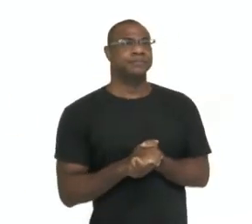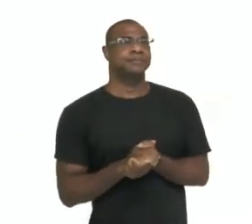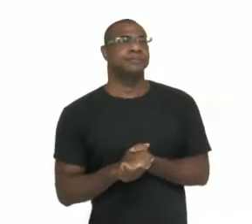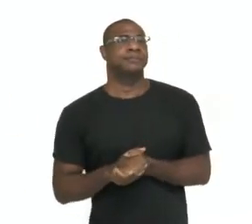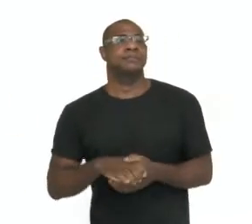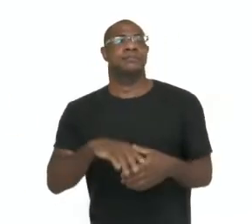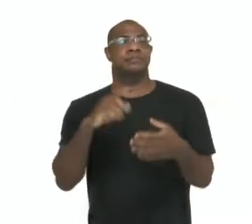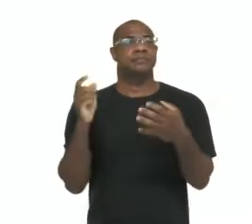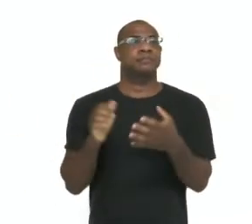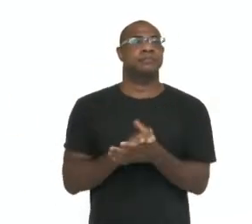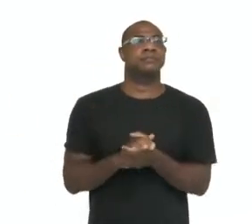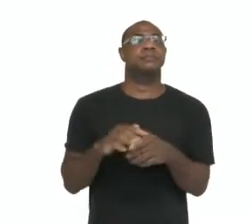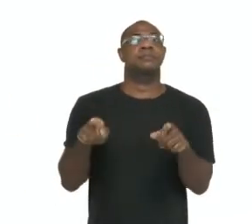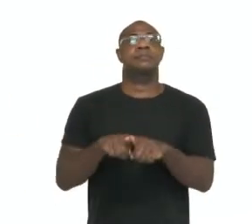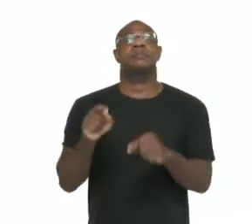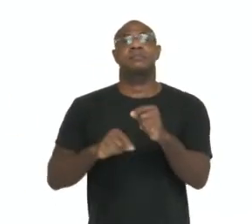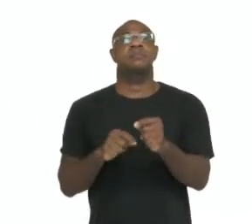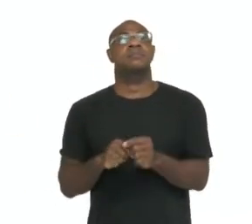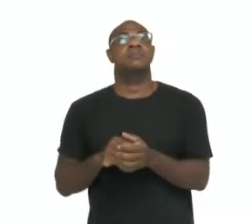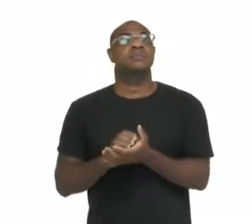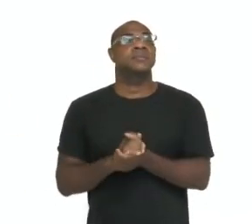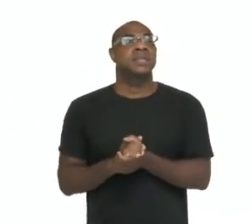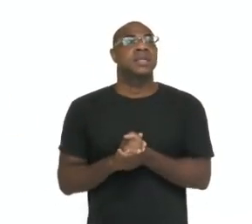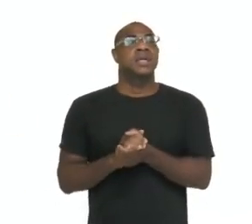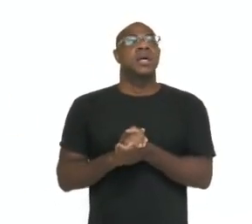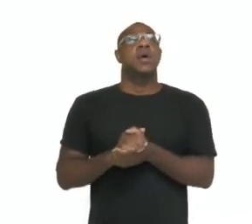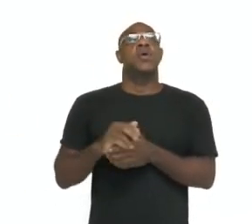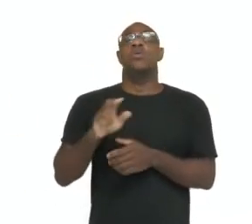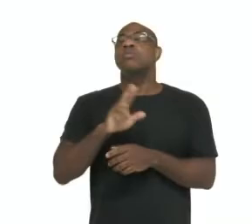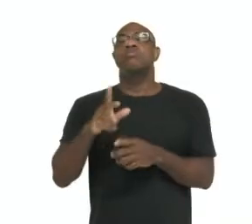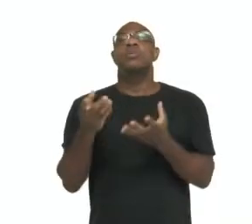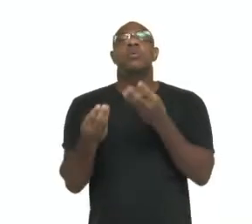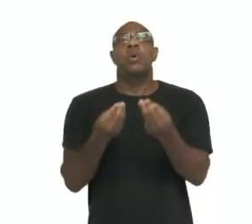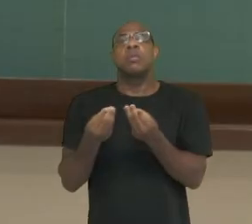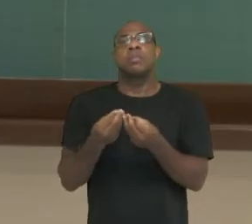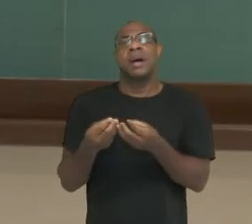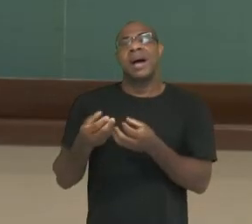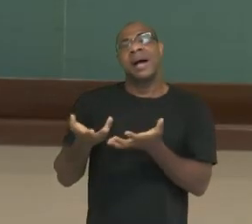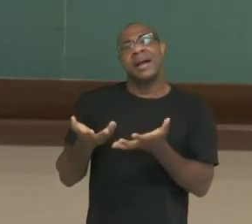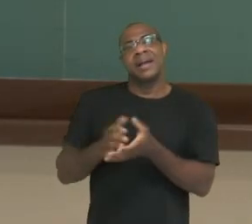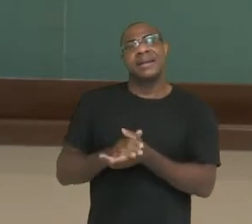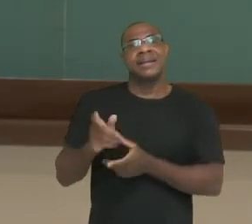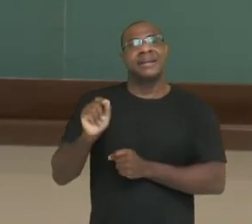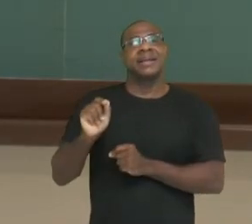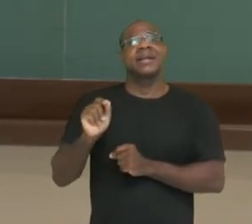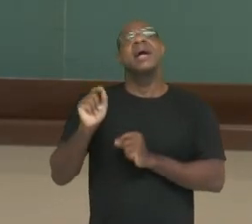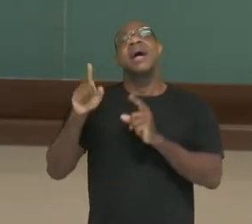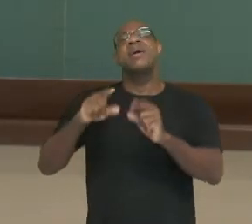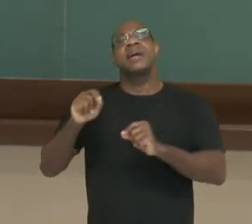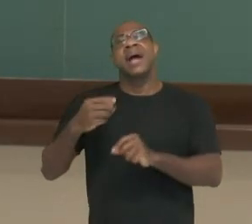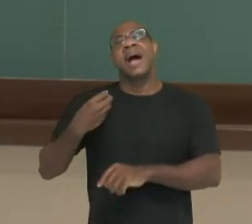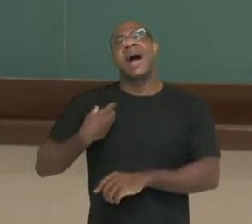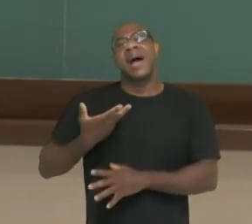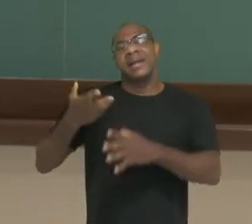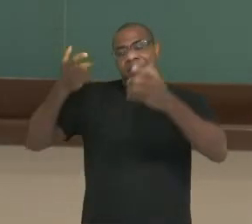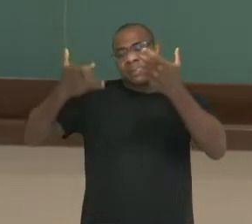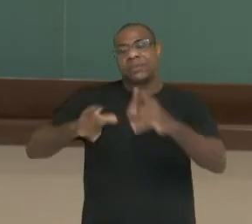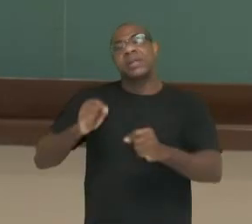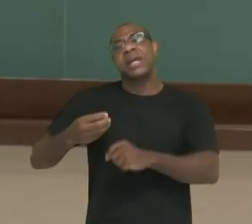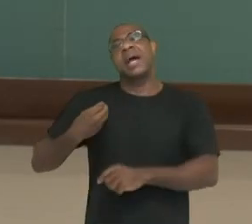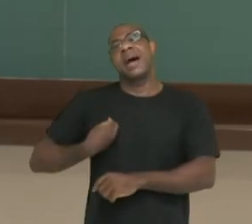determinismo. Descrição da realidade e da hipocrisia, muito presentes na sociedade da época.